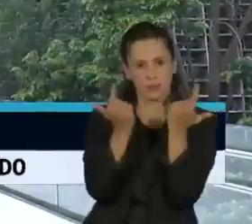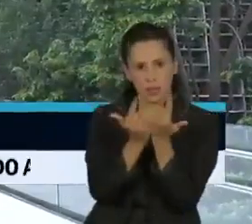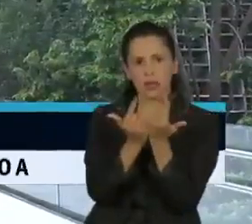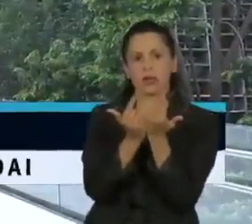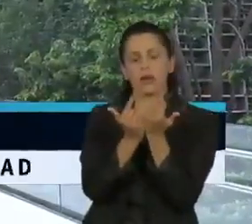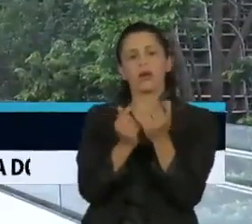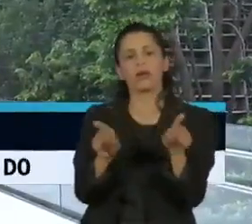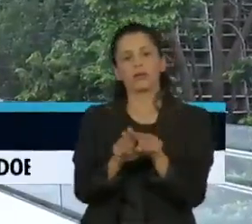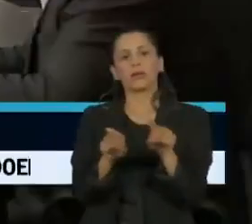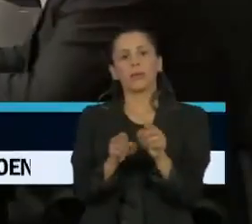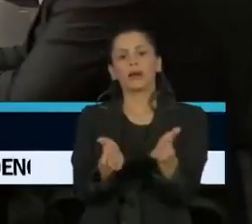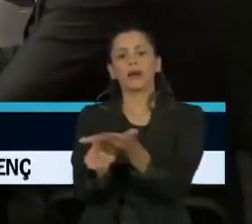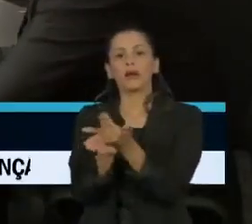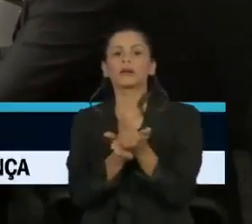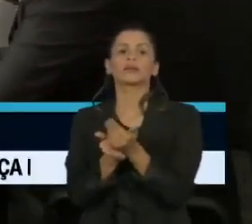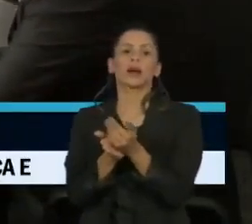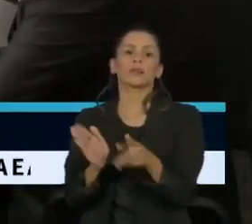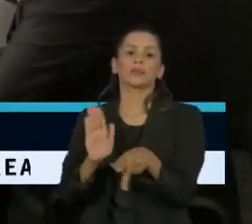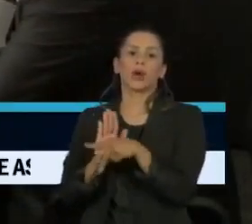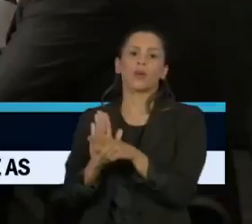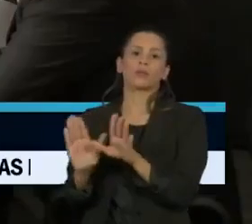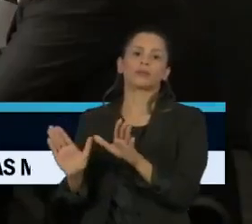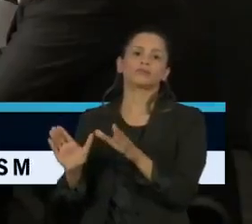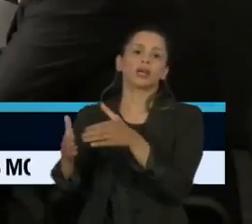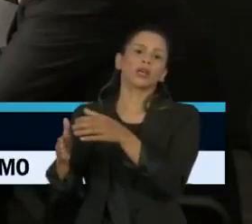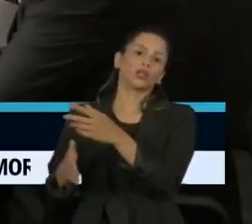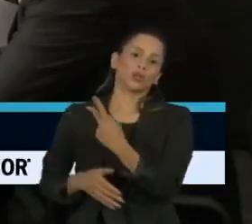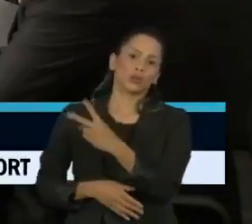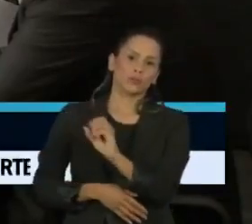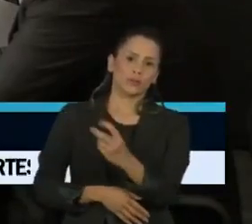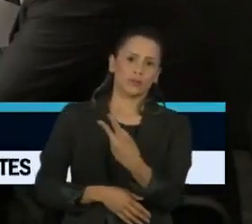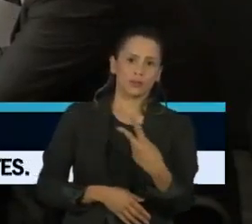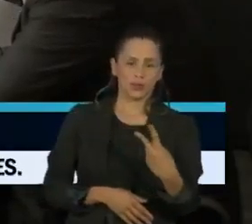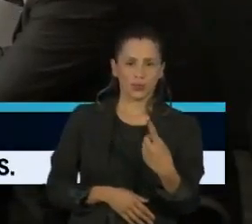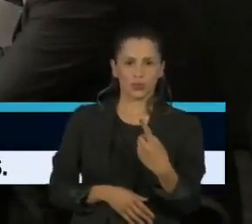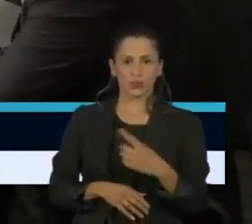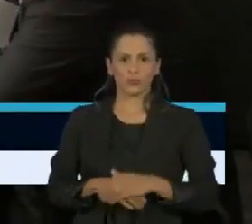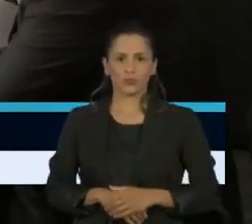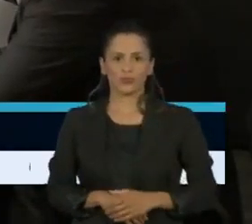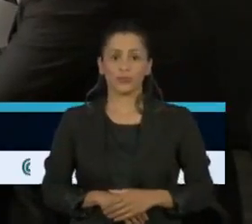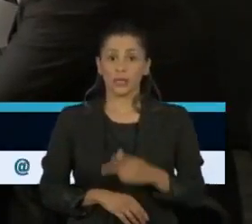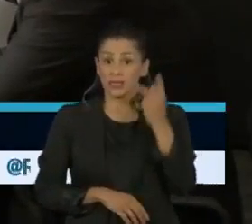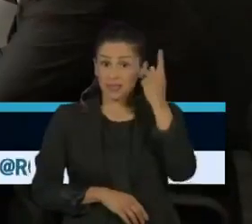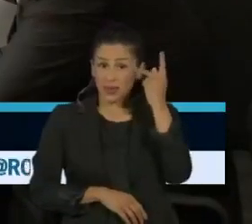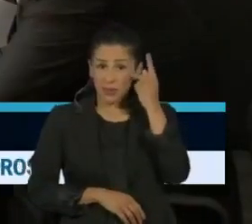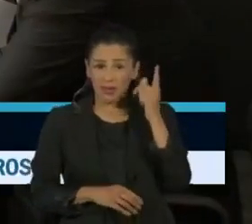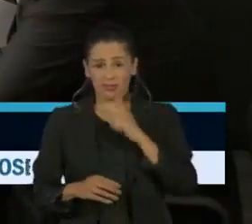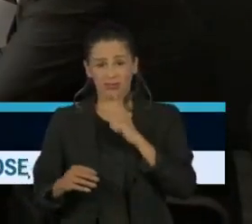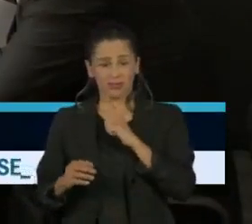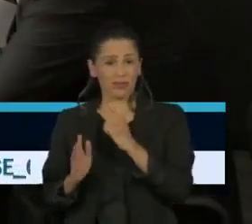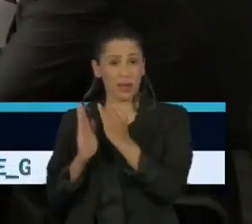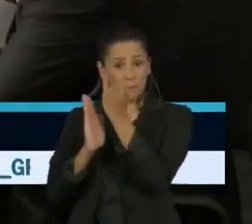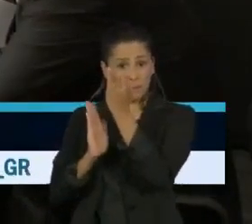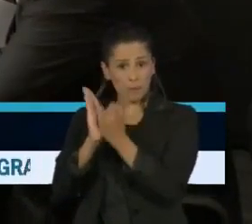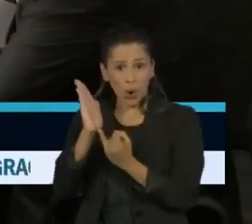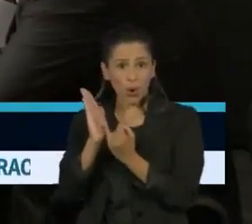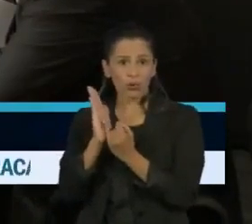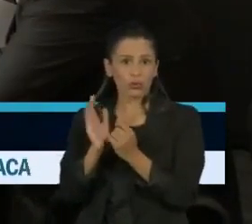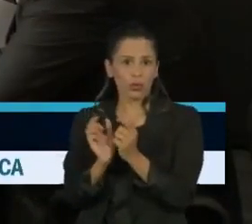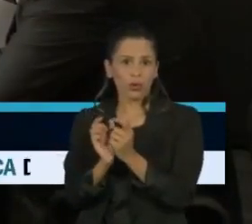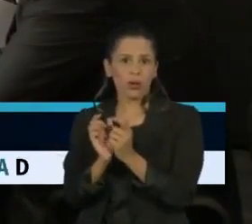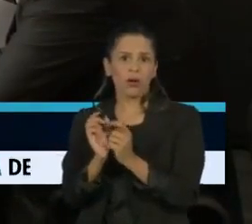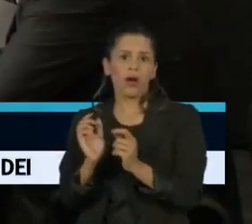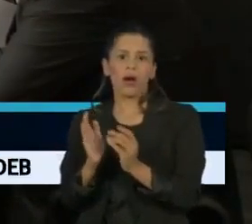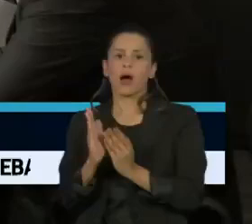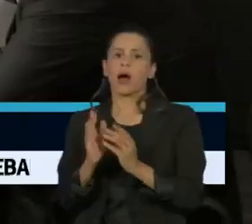caixa para 2021. São Paulo não vai criar impostos, São Paulo não vai aumentar impostos e São Paulo não apoiará